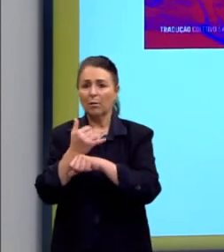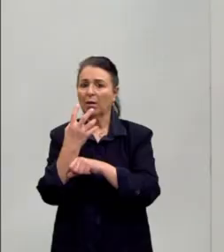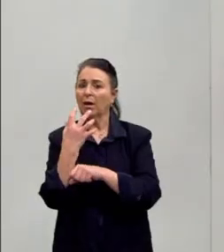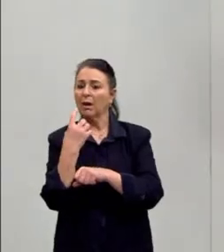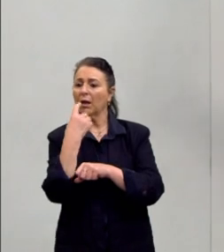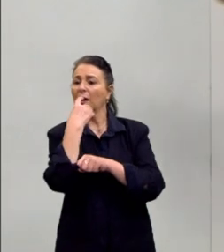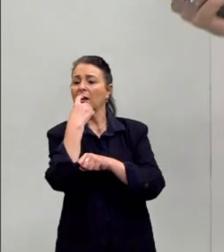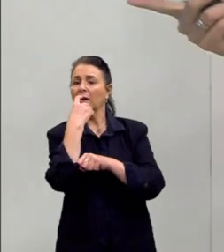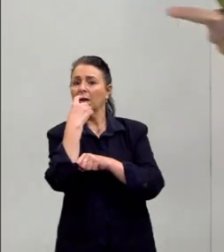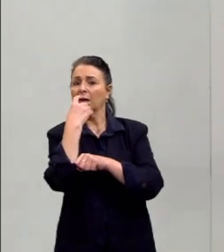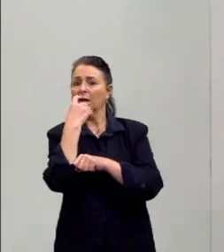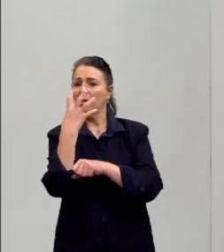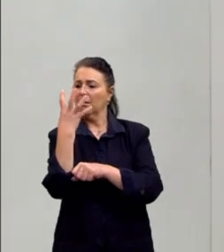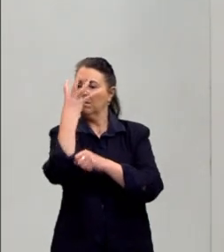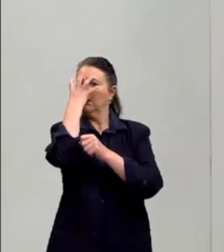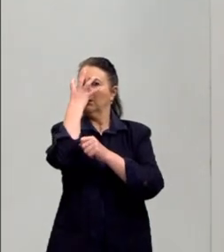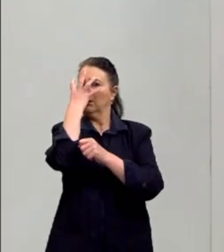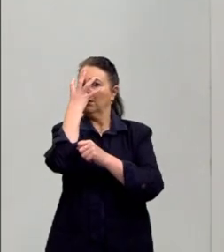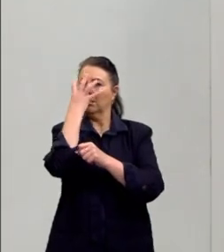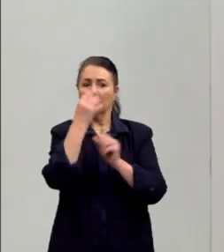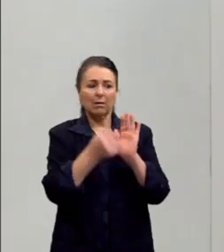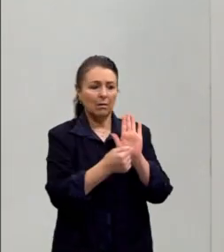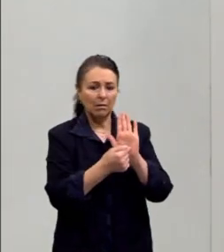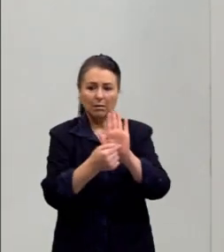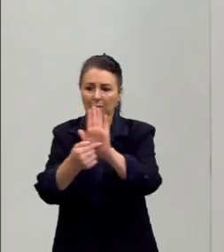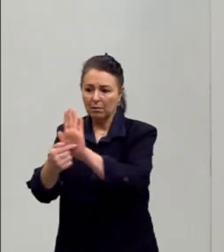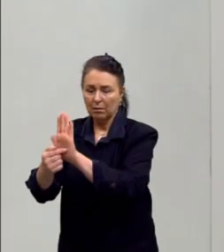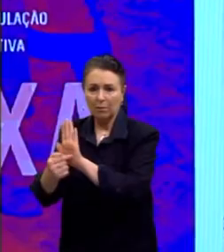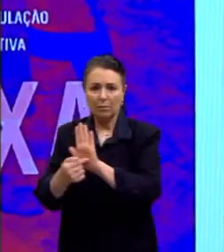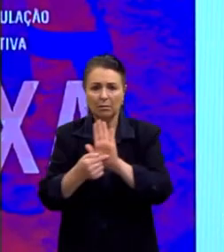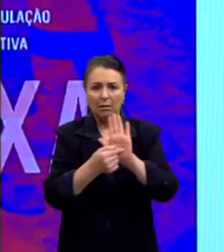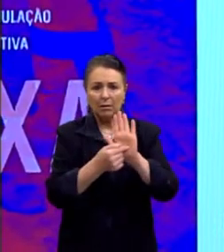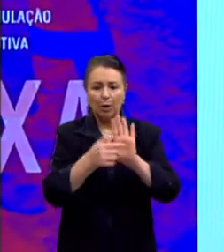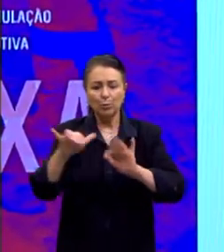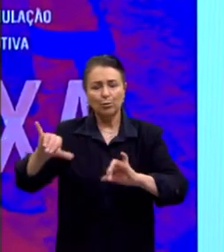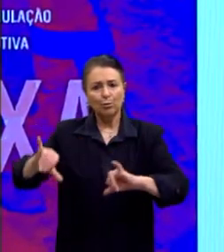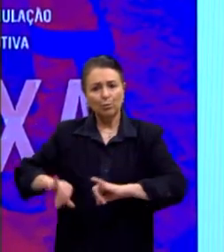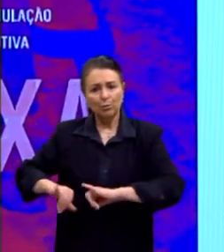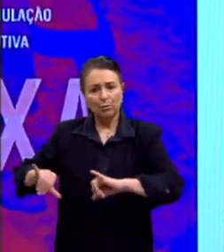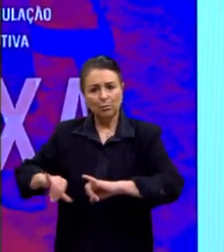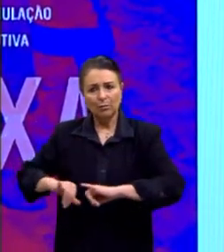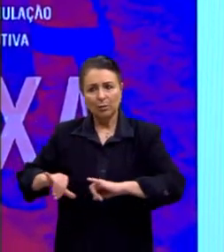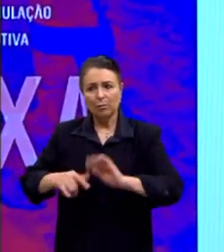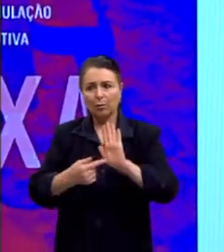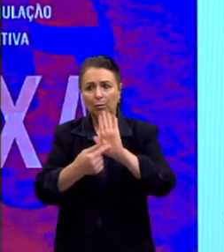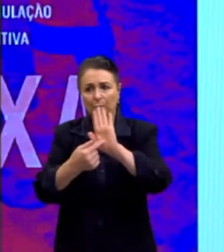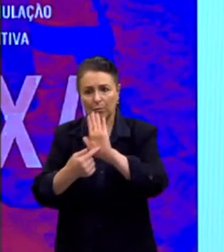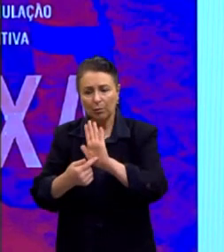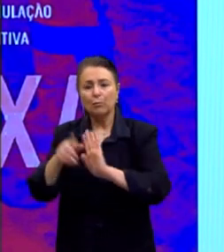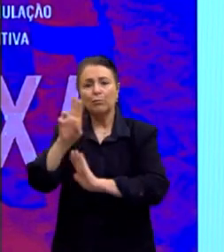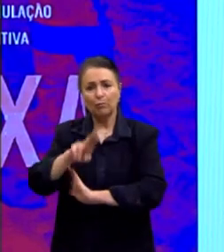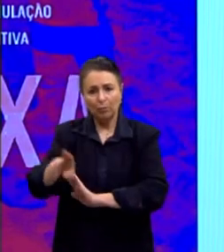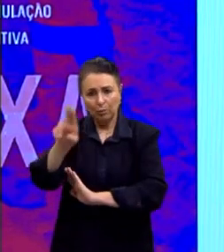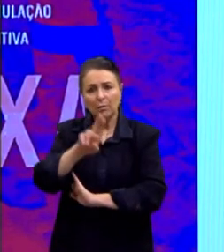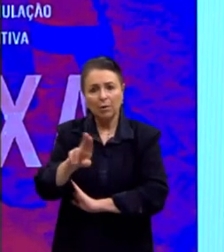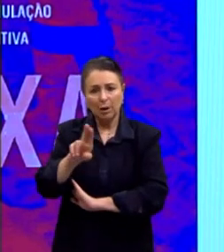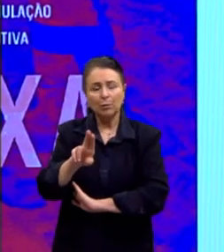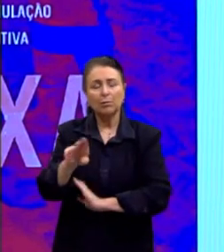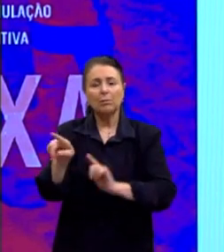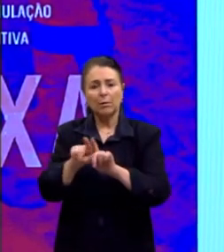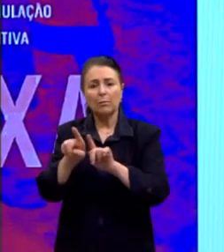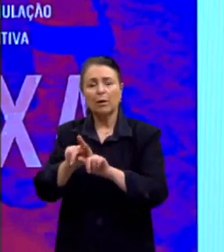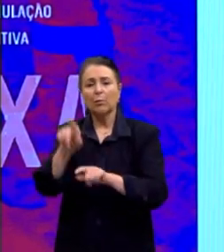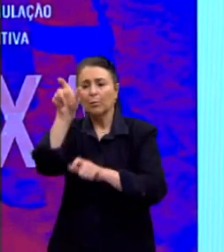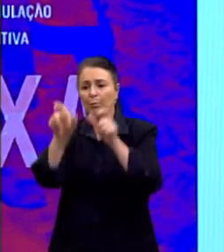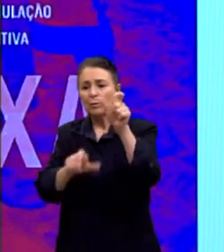falar, e ela sendo exposta, sendo humilhada, e falar que esse instrumento também foi usado com pessoas escravizadas